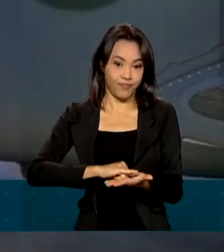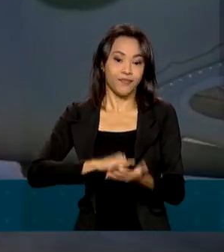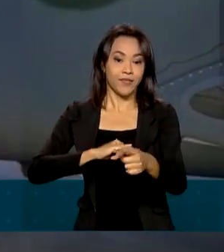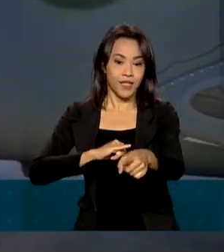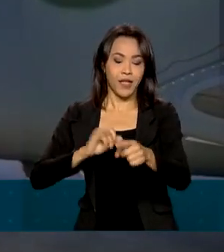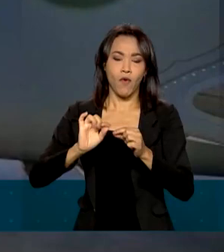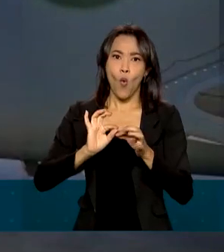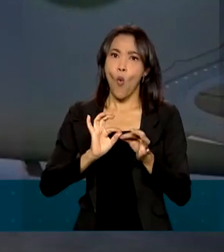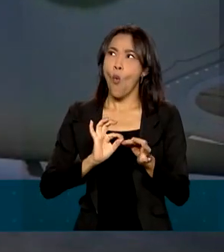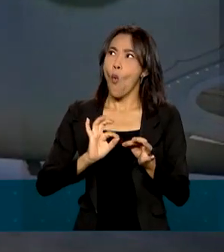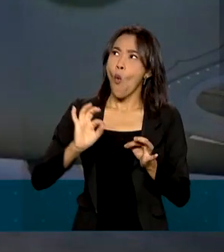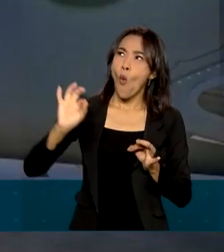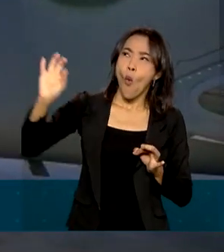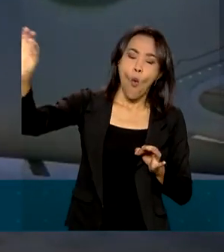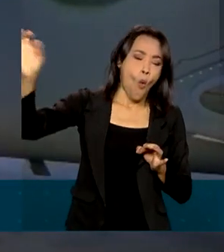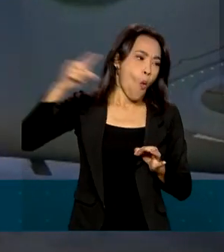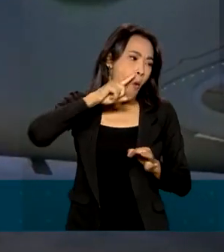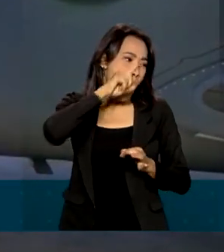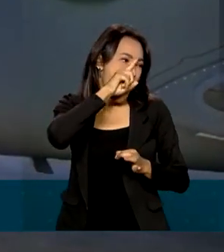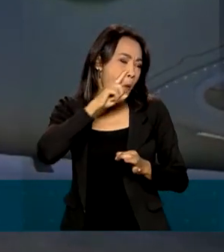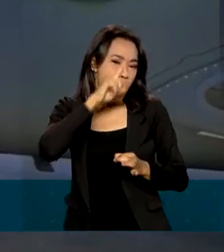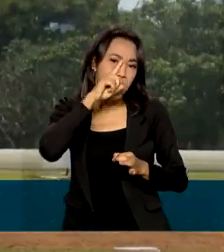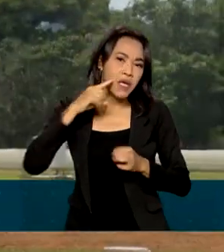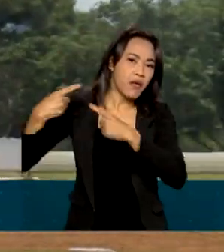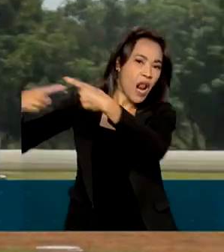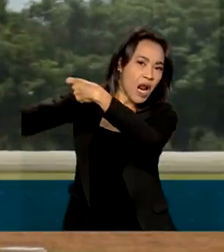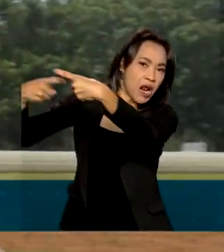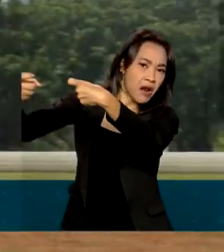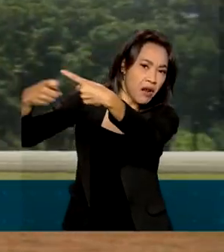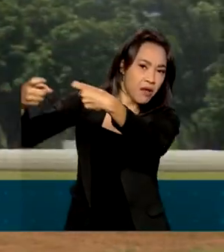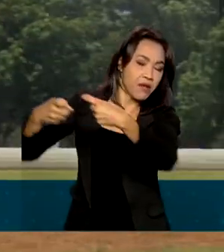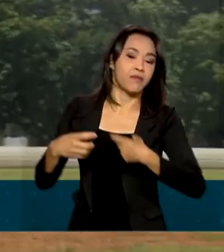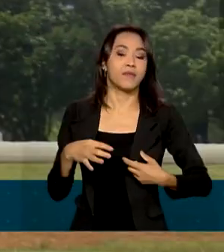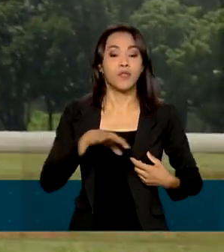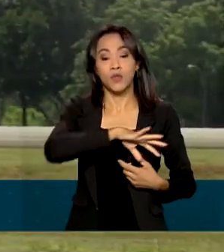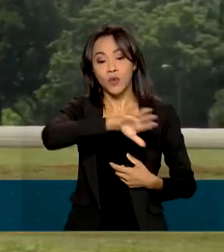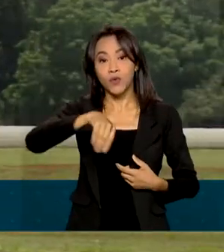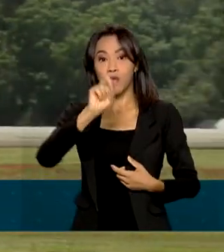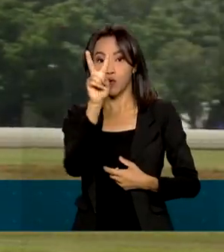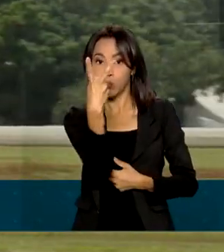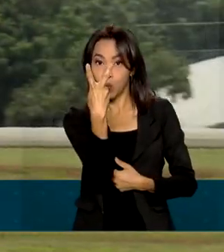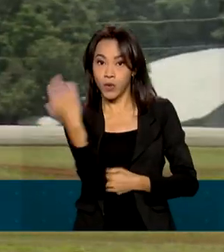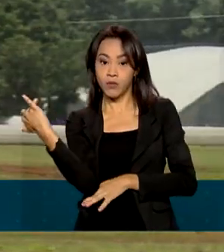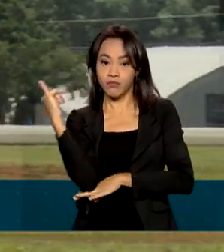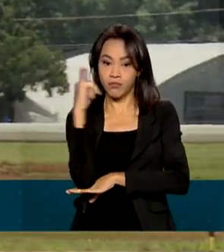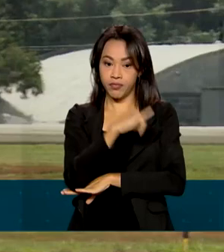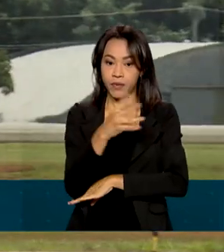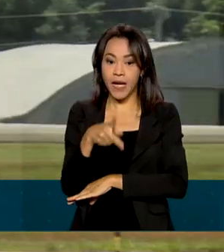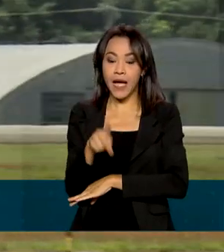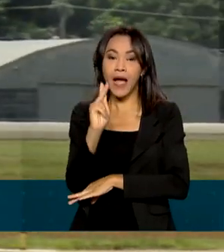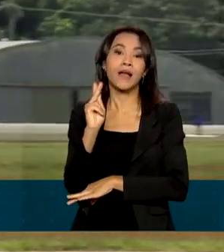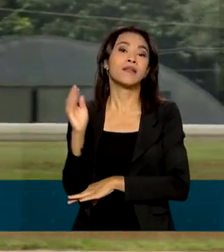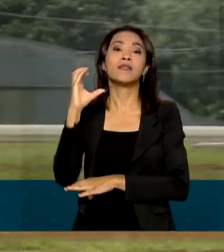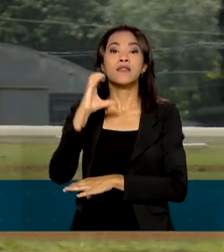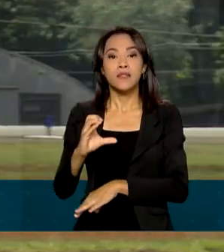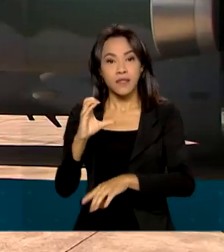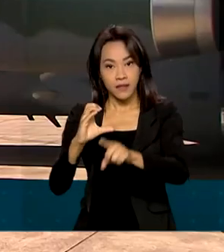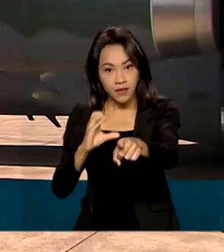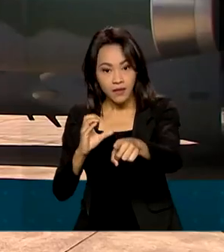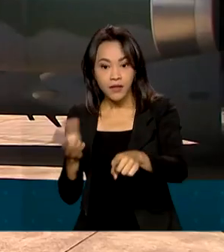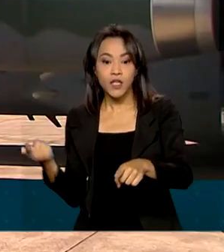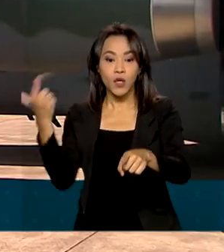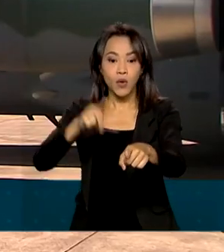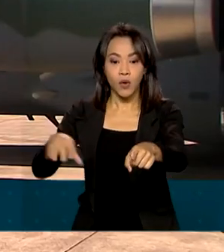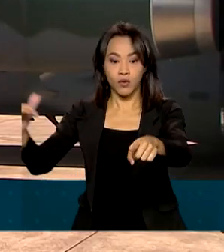estavam longe dos perigos do conflito na Ucrânia. Ao todo, as duas aeronaves, um KC-390 Millennium